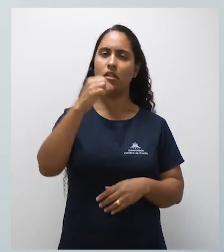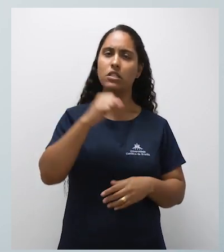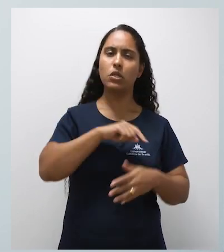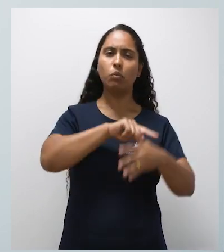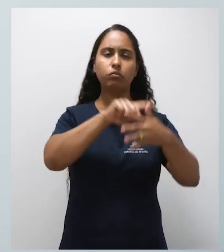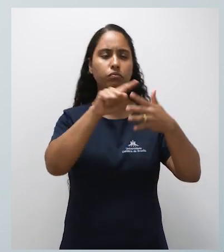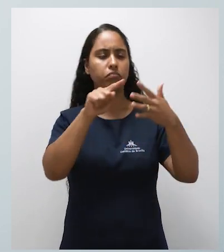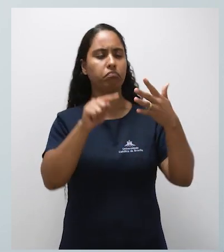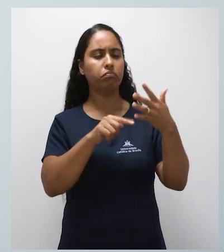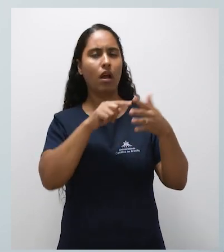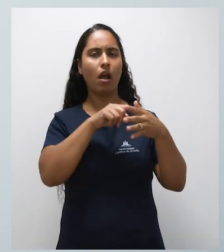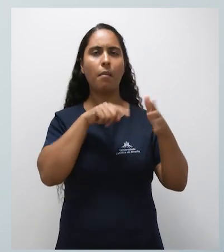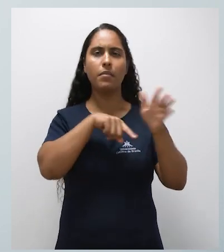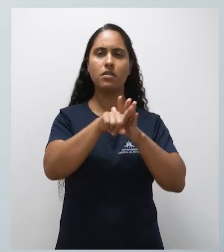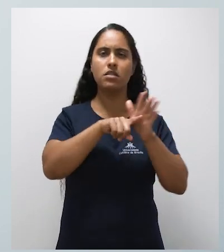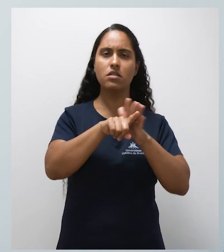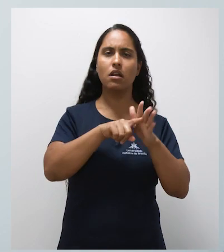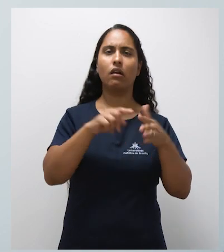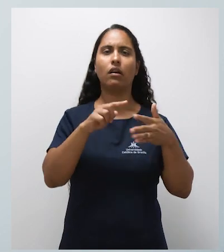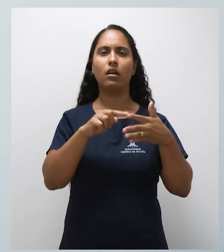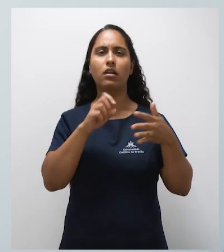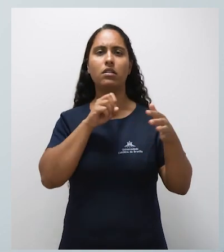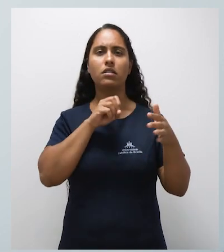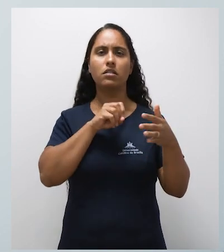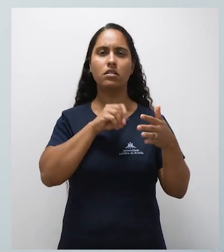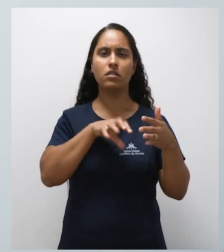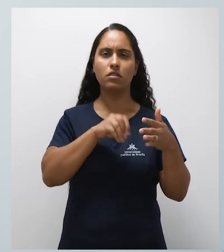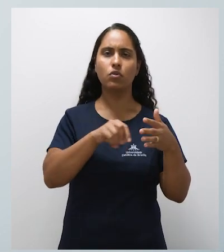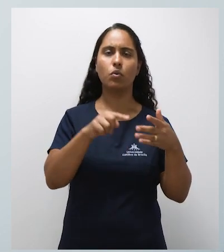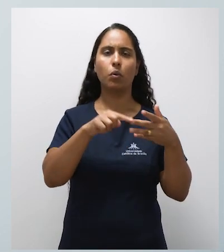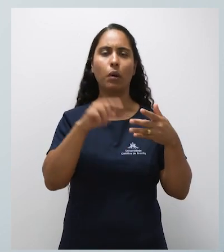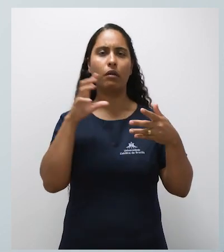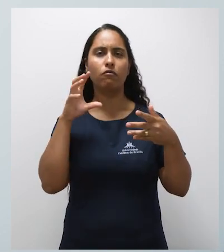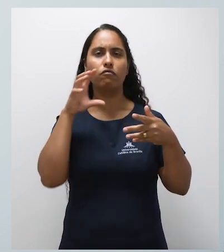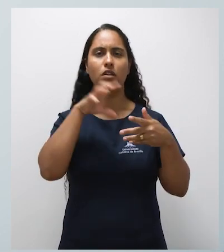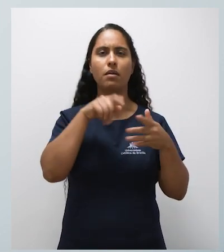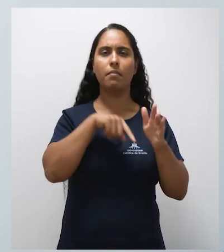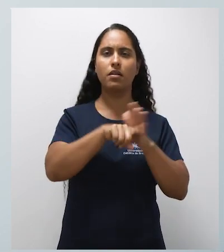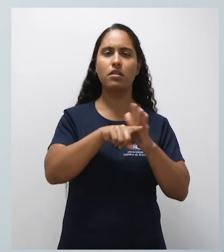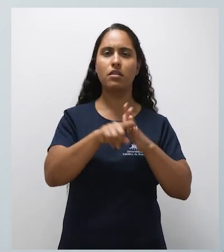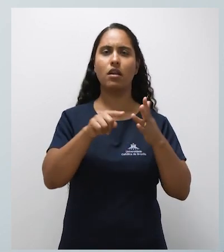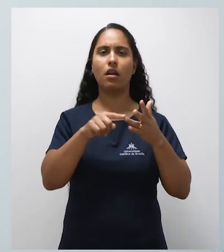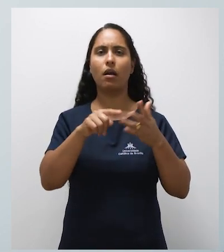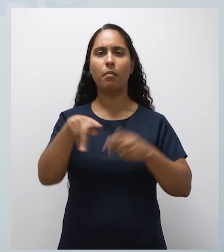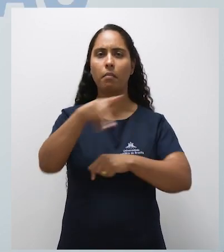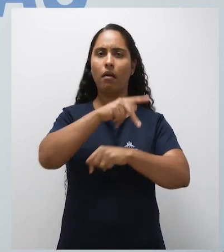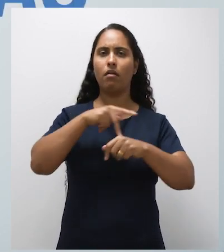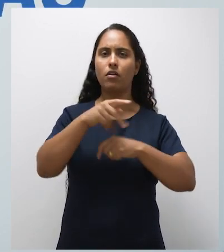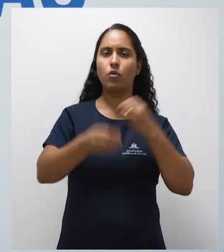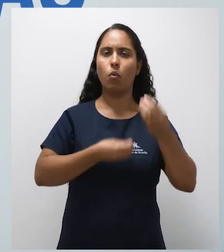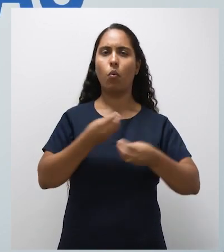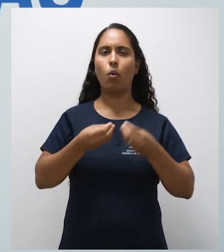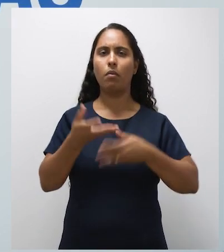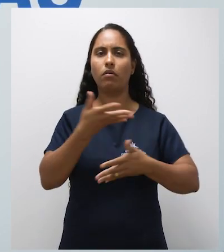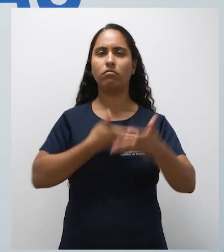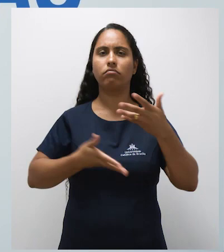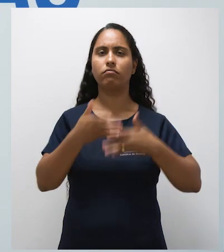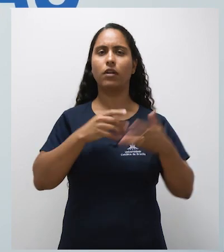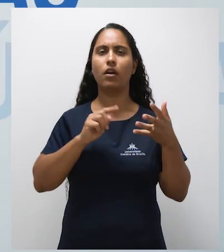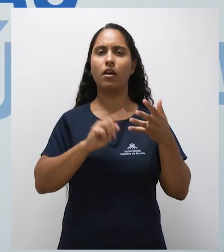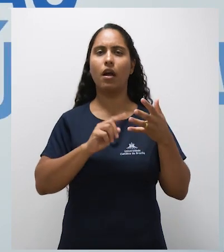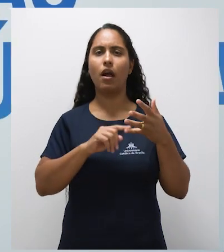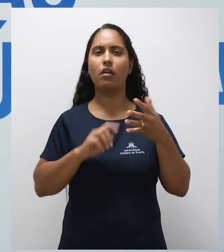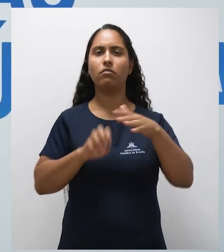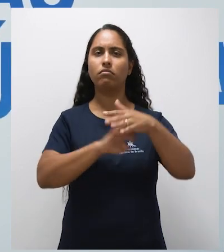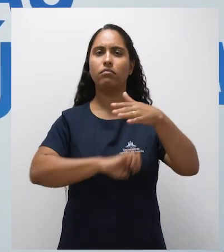indicadores. O ensino, a pesquisa científica, o impacto da pesquisa e a internacionalização